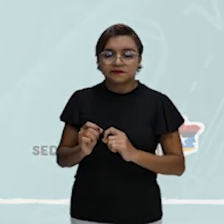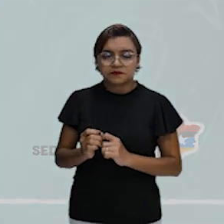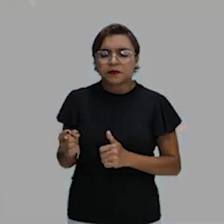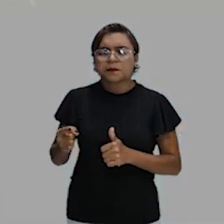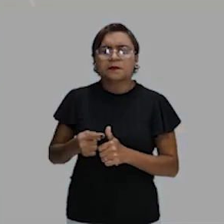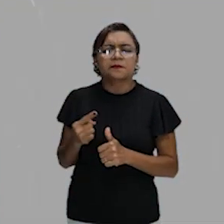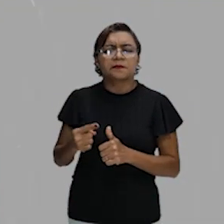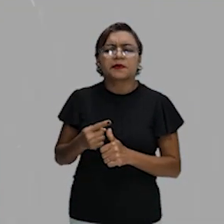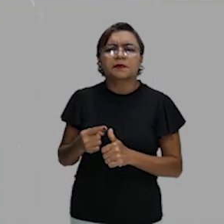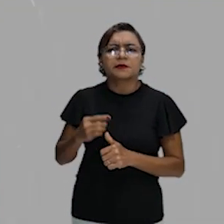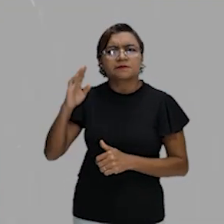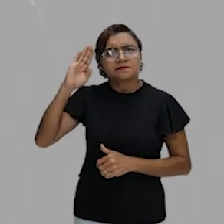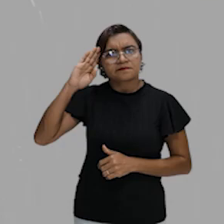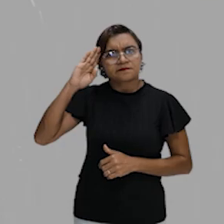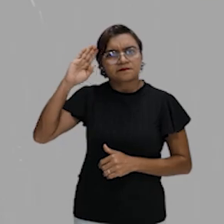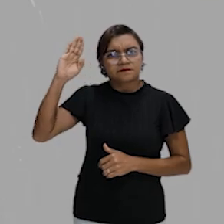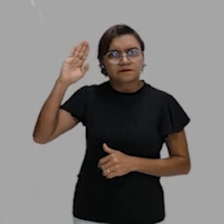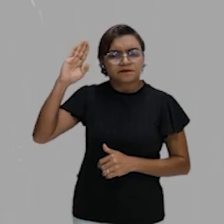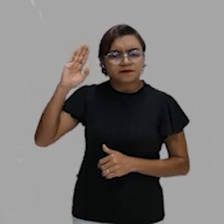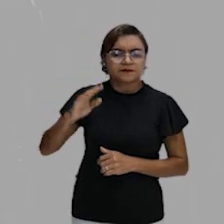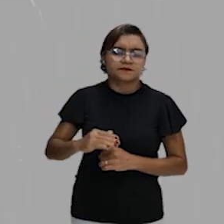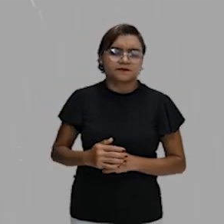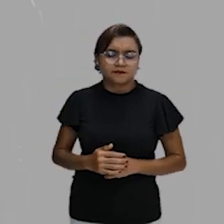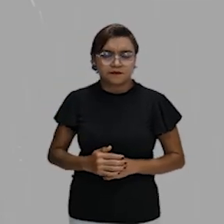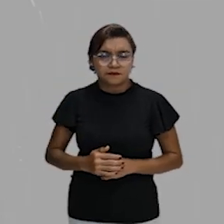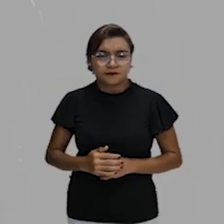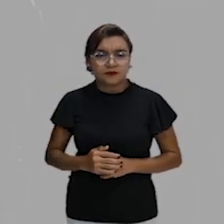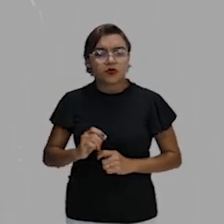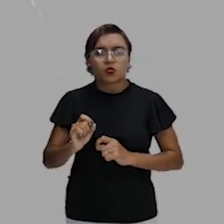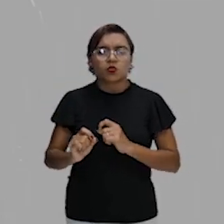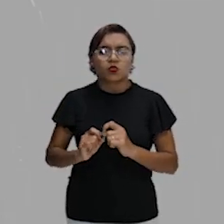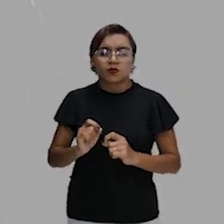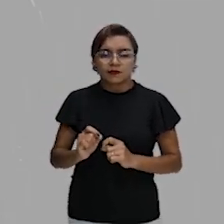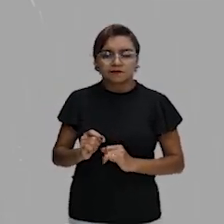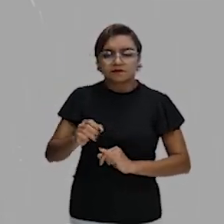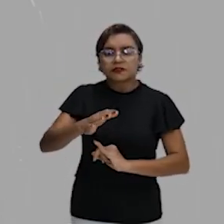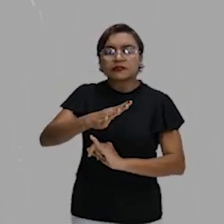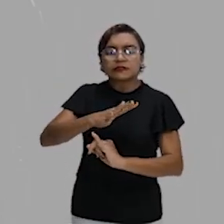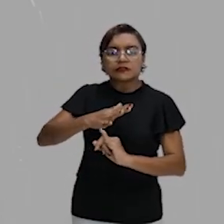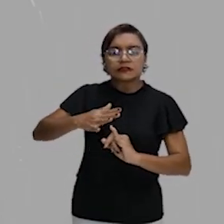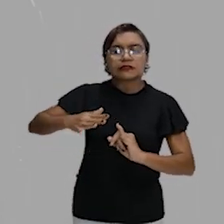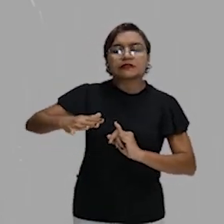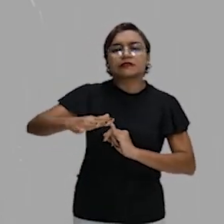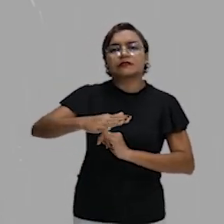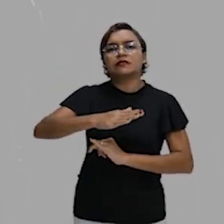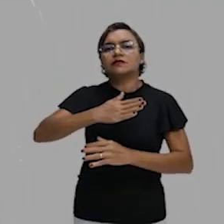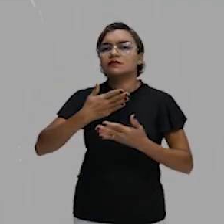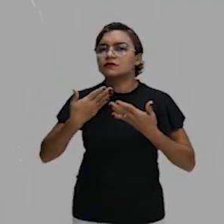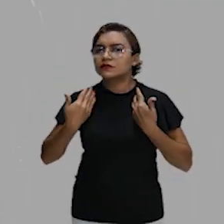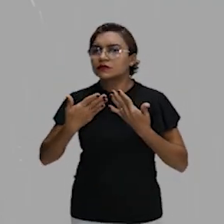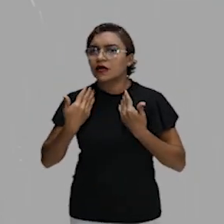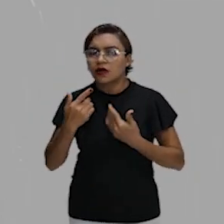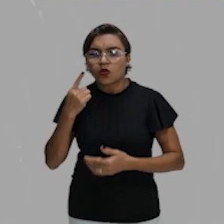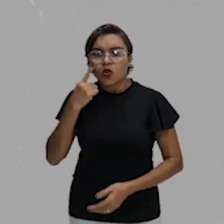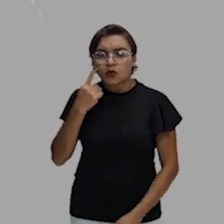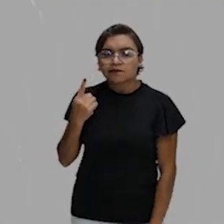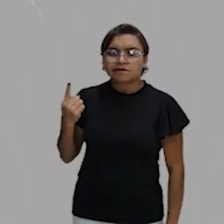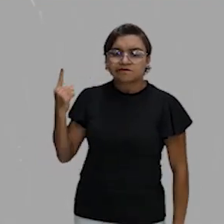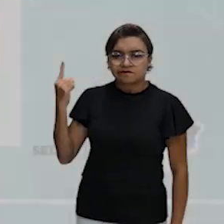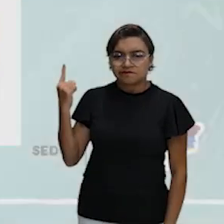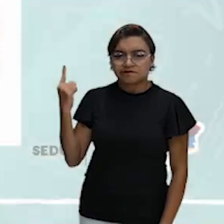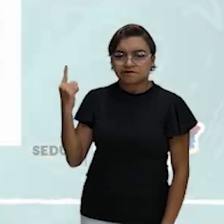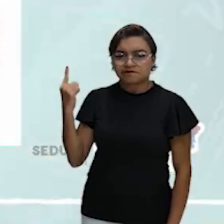primeira coisa importante, Marcos, o que são essas ditas ilhas de calor? Olha aqui para a imagem, galera, tá? O próprio nome já diz.